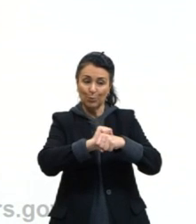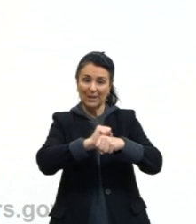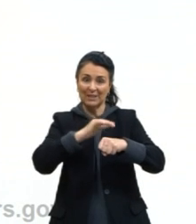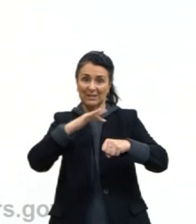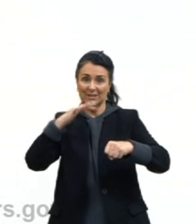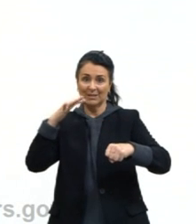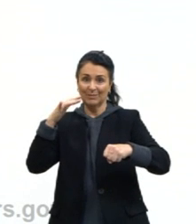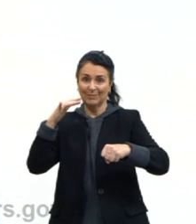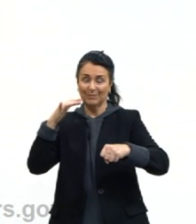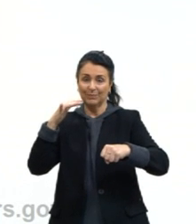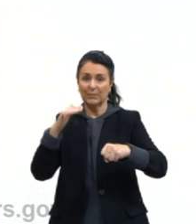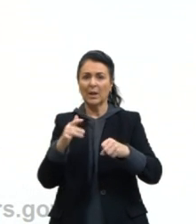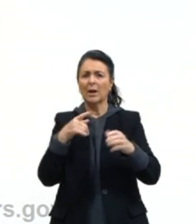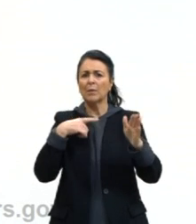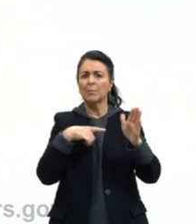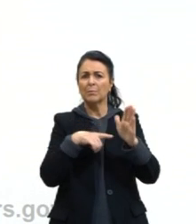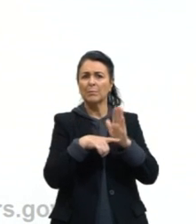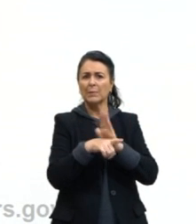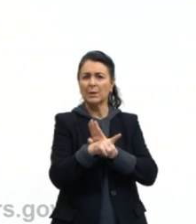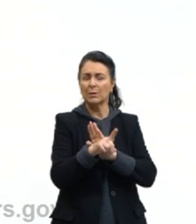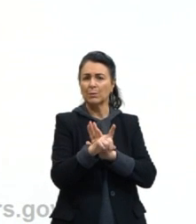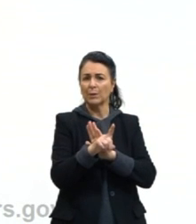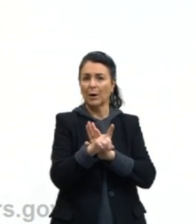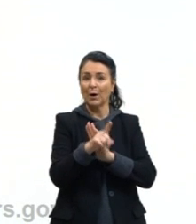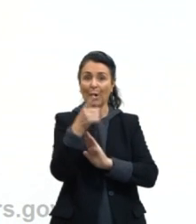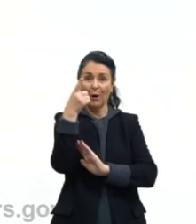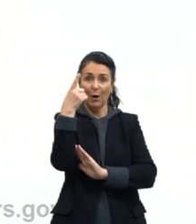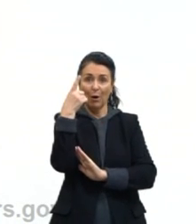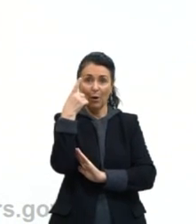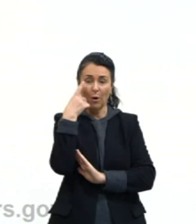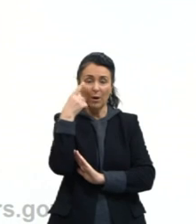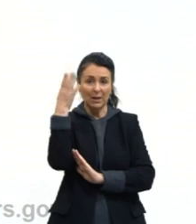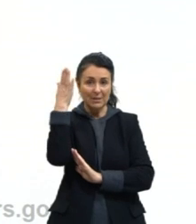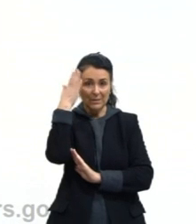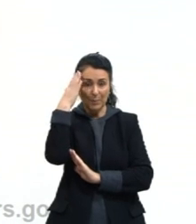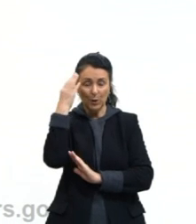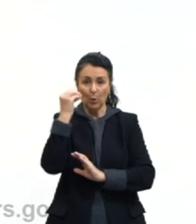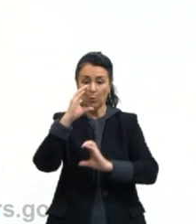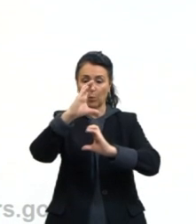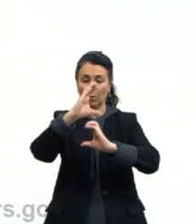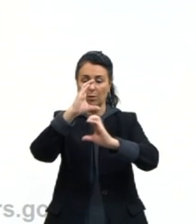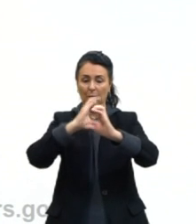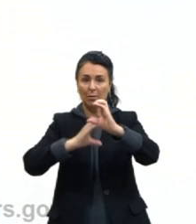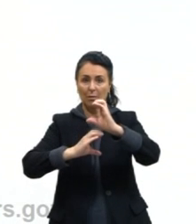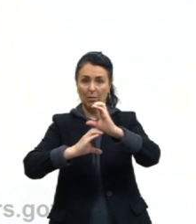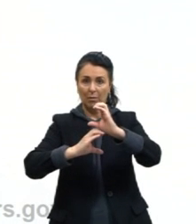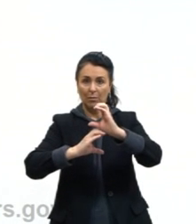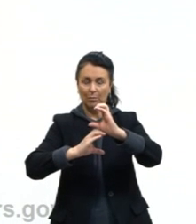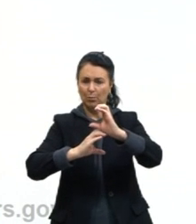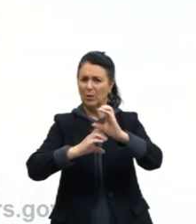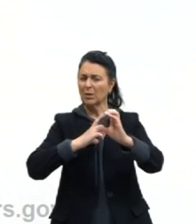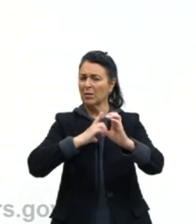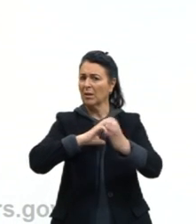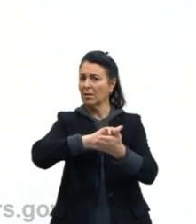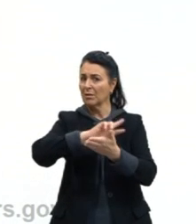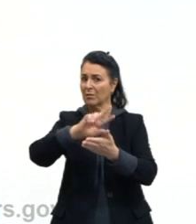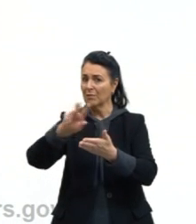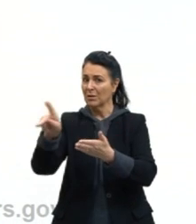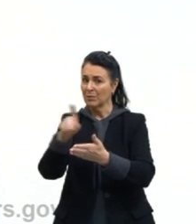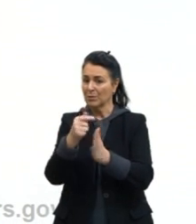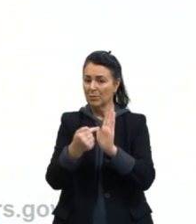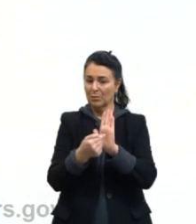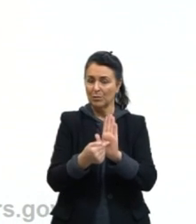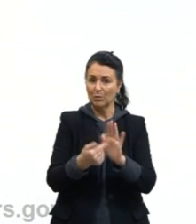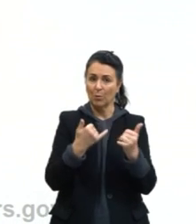Então, a pergunta inicial lá, se vocês sabem como que os compostos, esses inúmeros compostos, que eu já apresentei vários